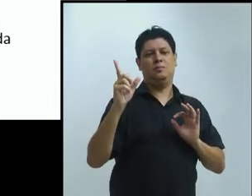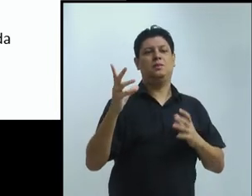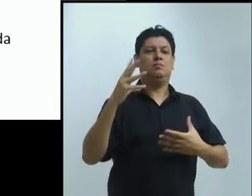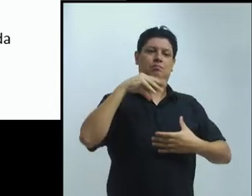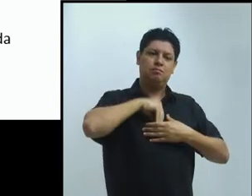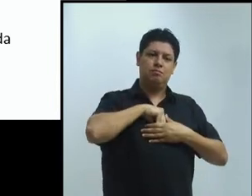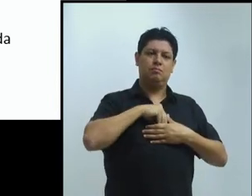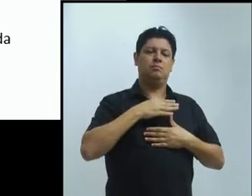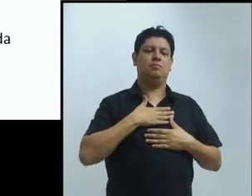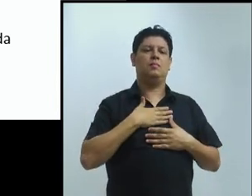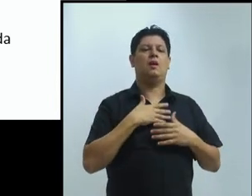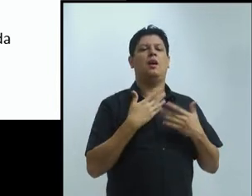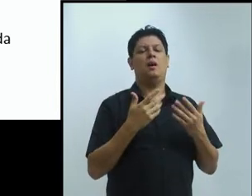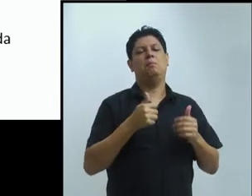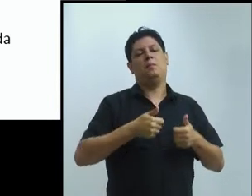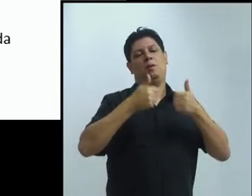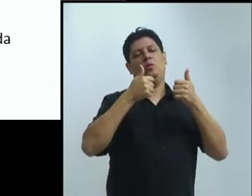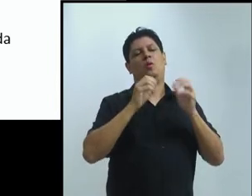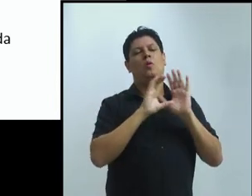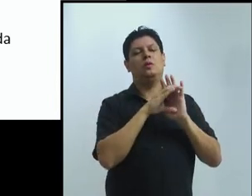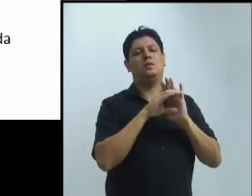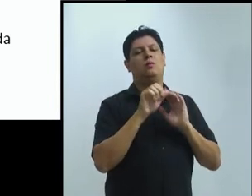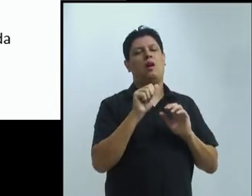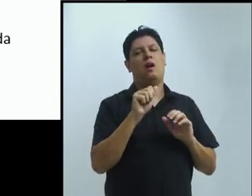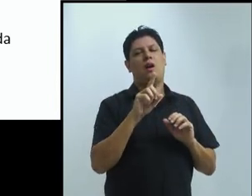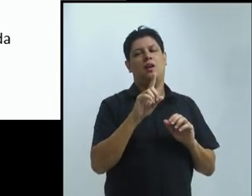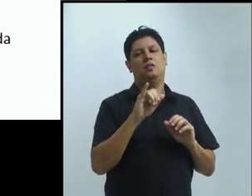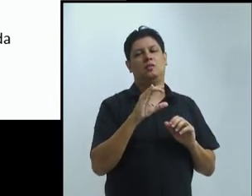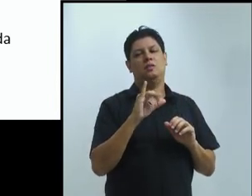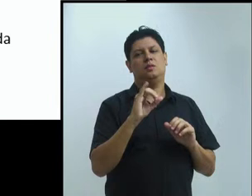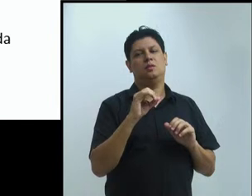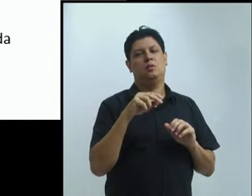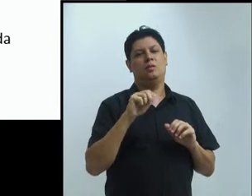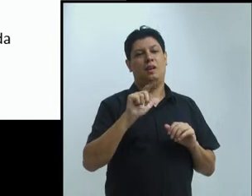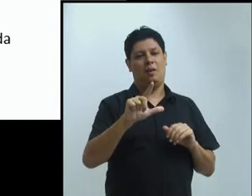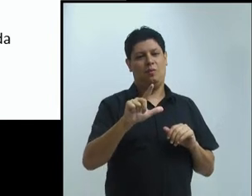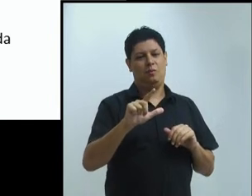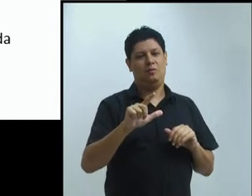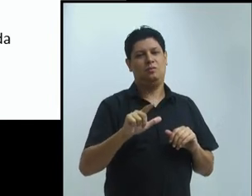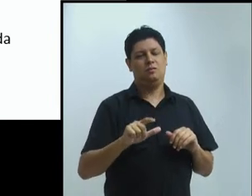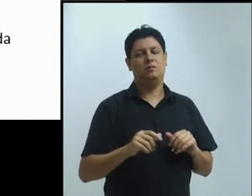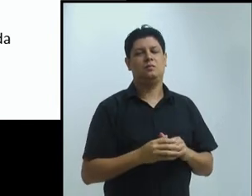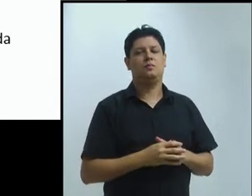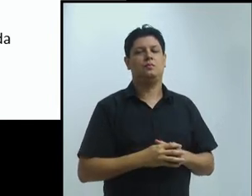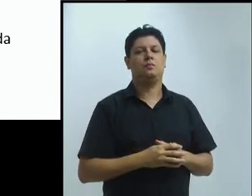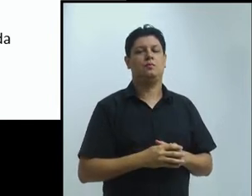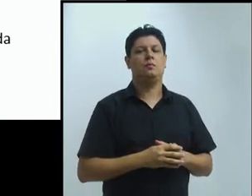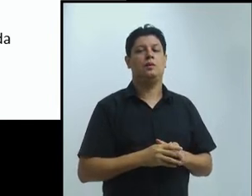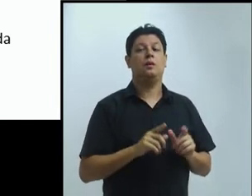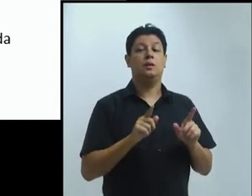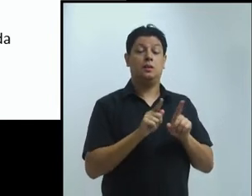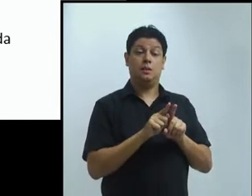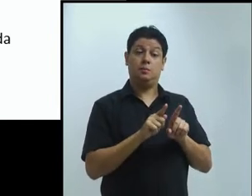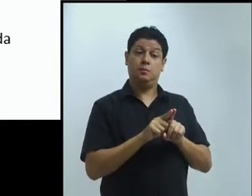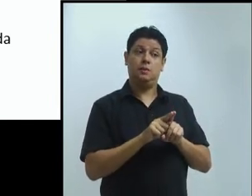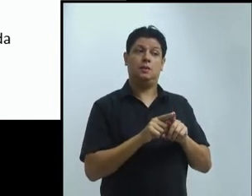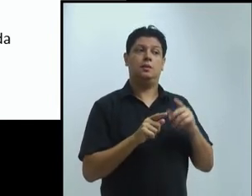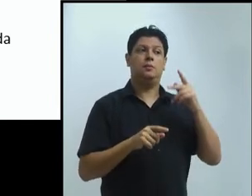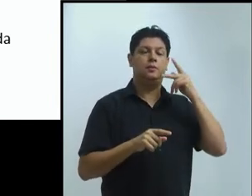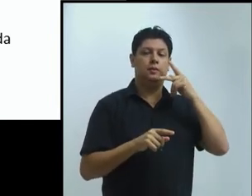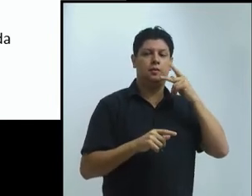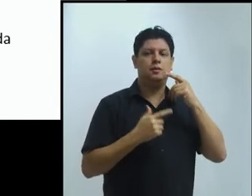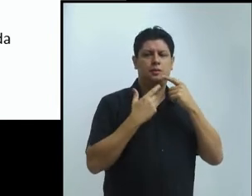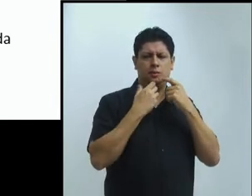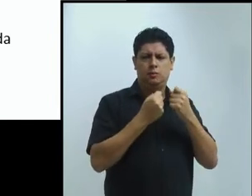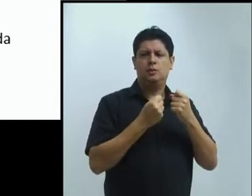política linguística, que é essa resolução, tem alguns princípios. Eu vou chamar a atenção só sobre o que está